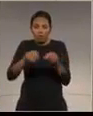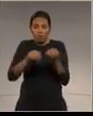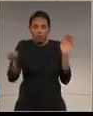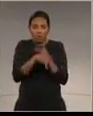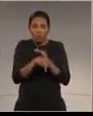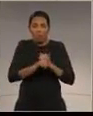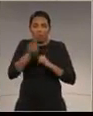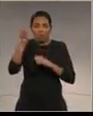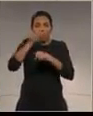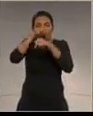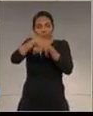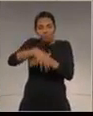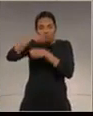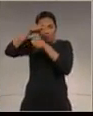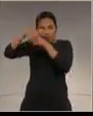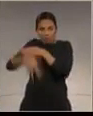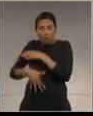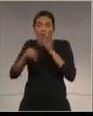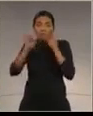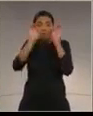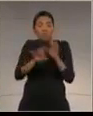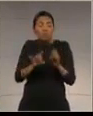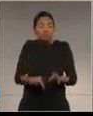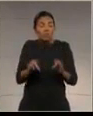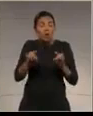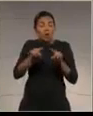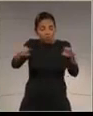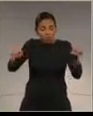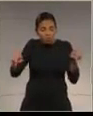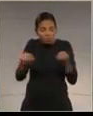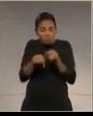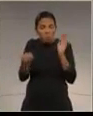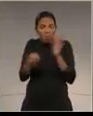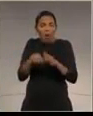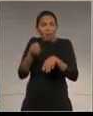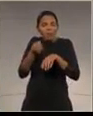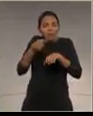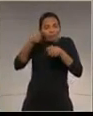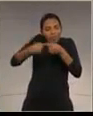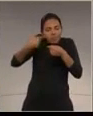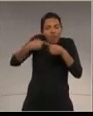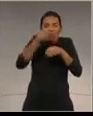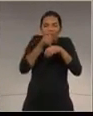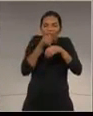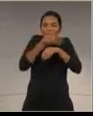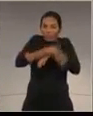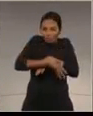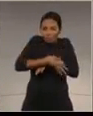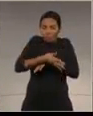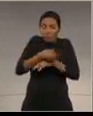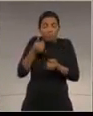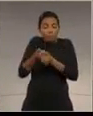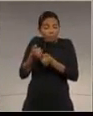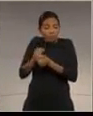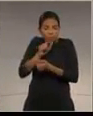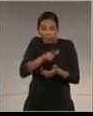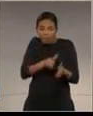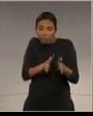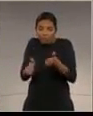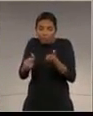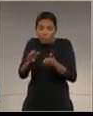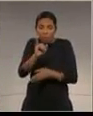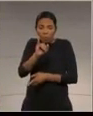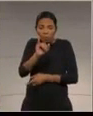Iguaçu, em especial o terreno no município de Foz do Iguaçu, as margens, como bem disse, do Rio Iguaçu, com as